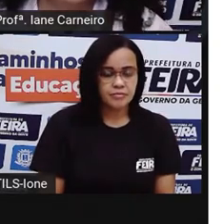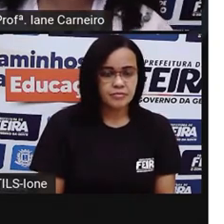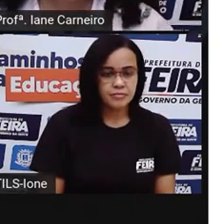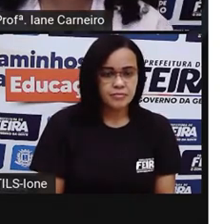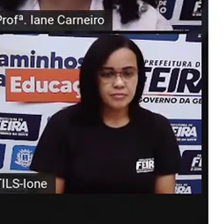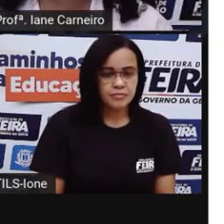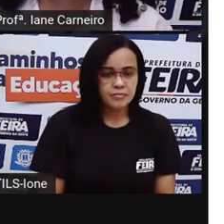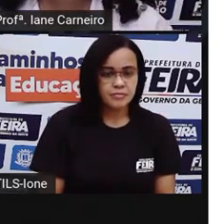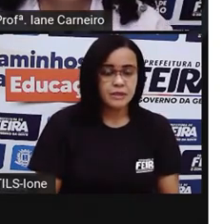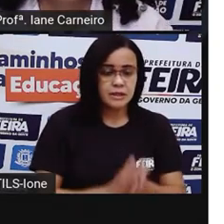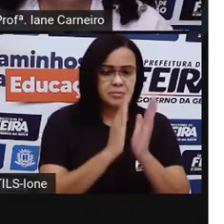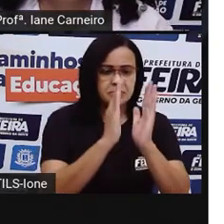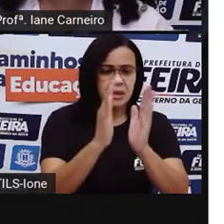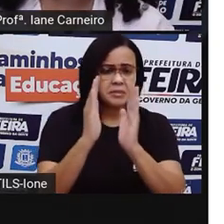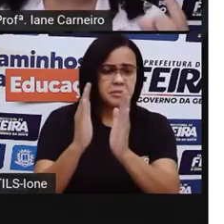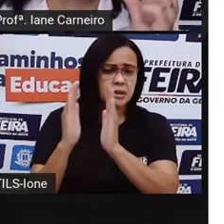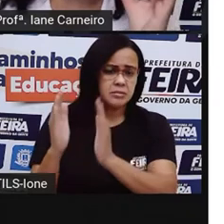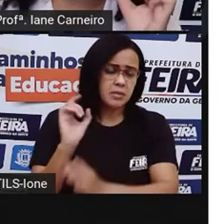é a coordenada dela?